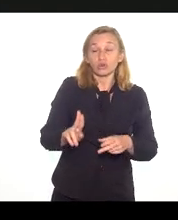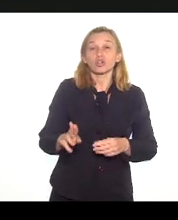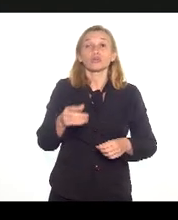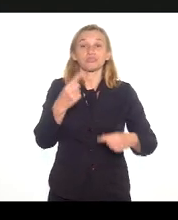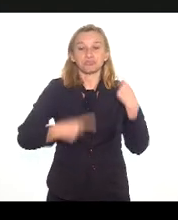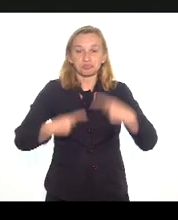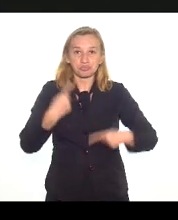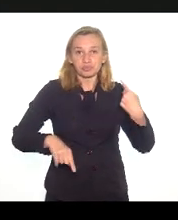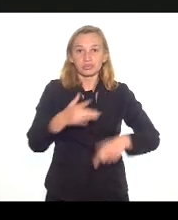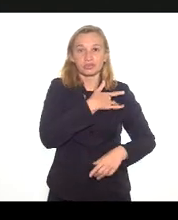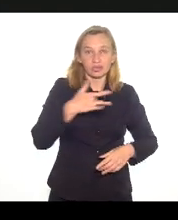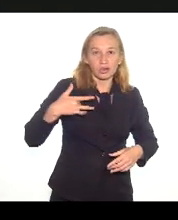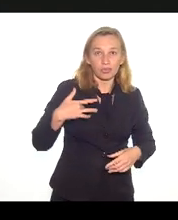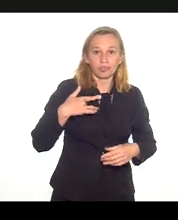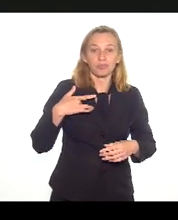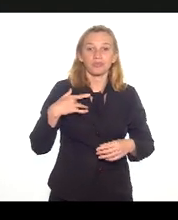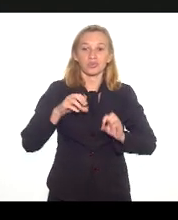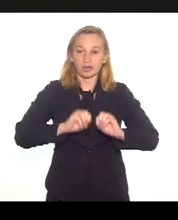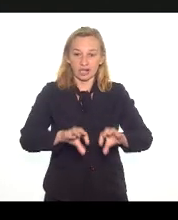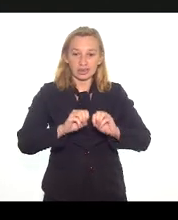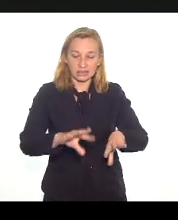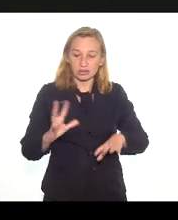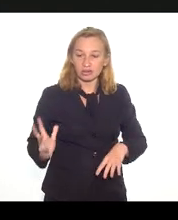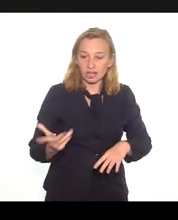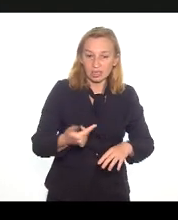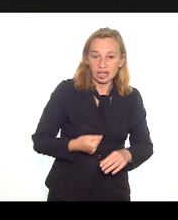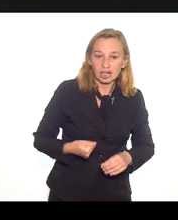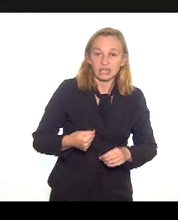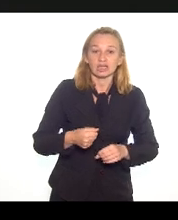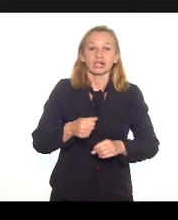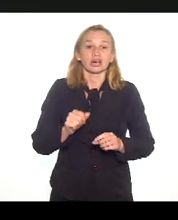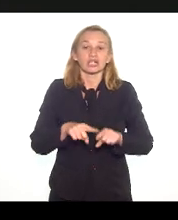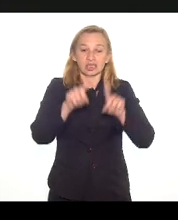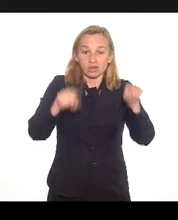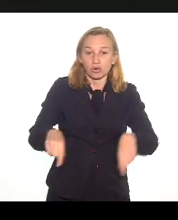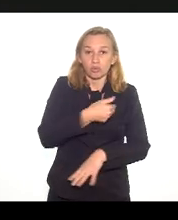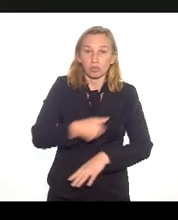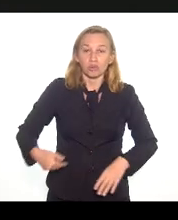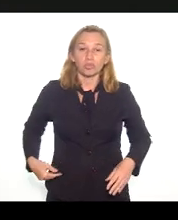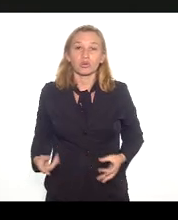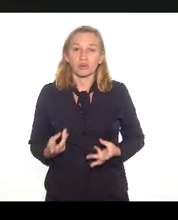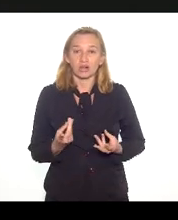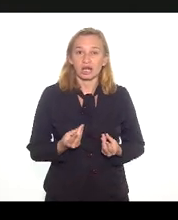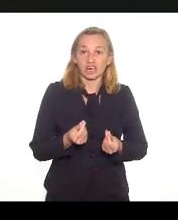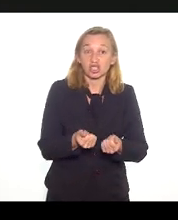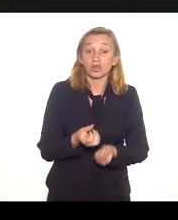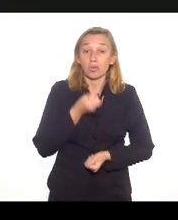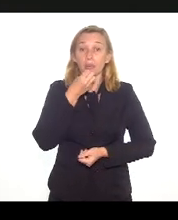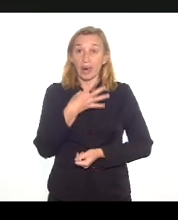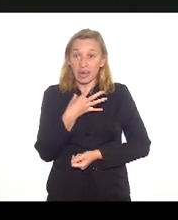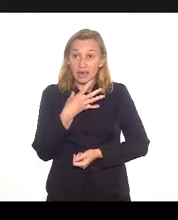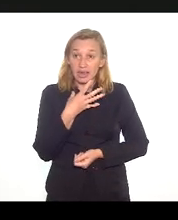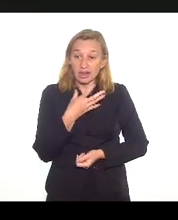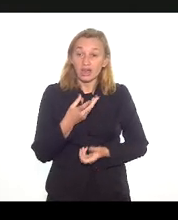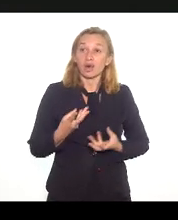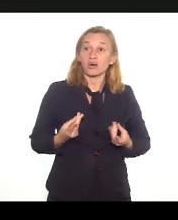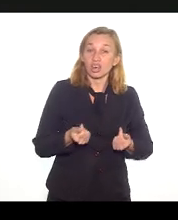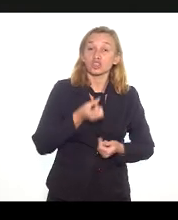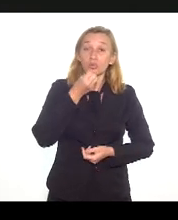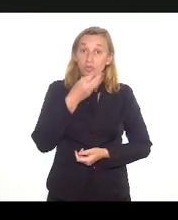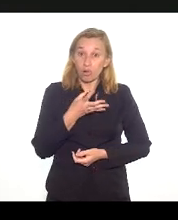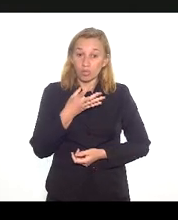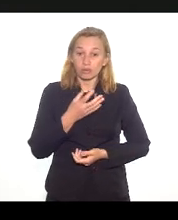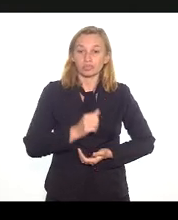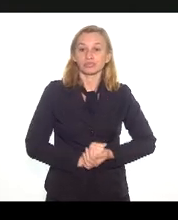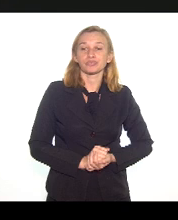educação de forma adequada. O setor público, gasto, mesmo gastando muito bem, ele é um gasto muito elevado, precisa de